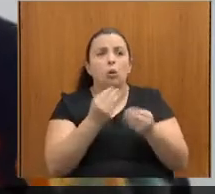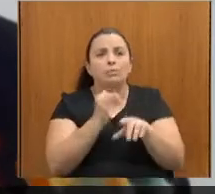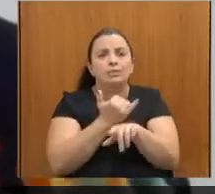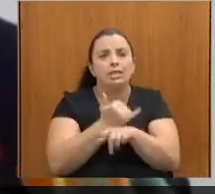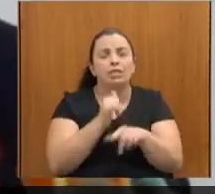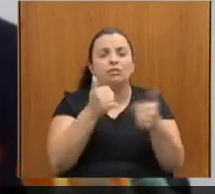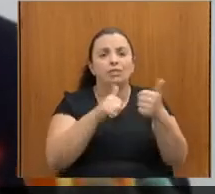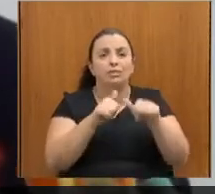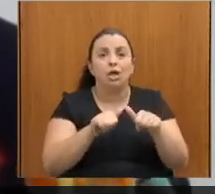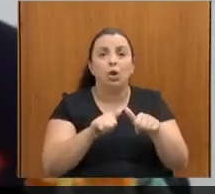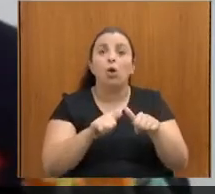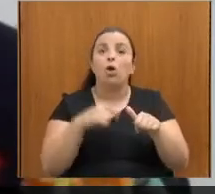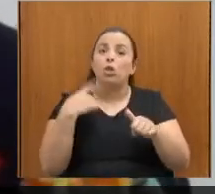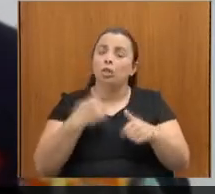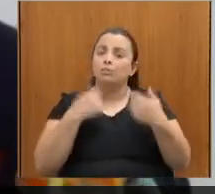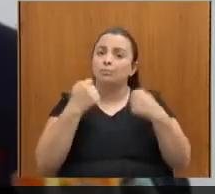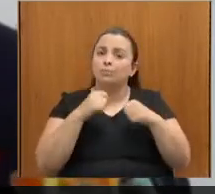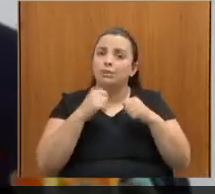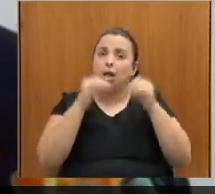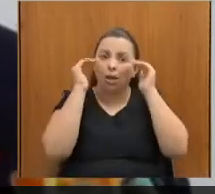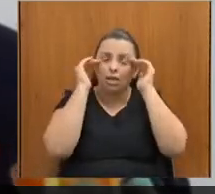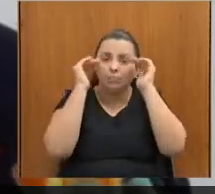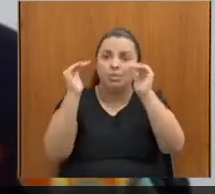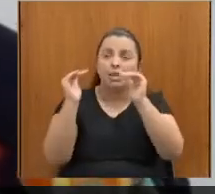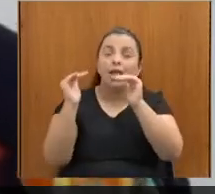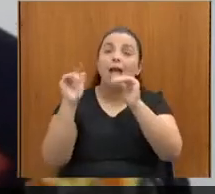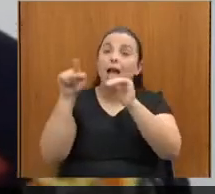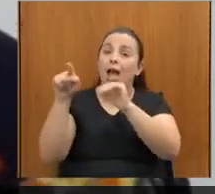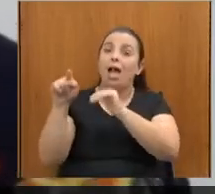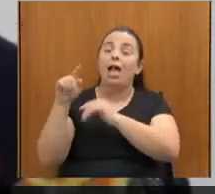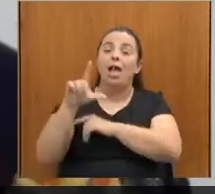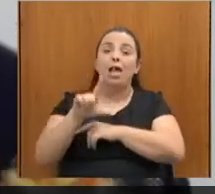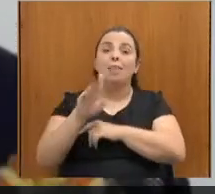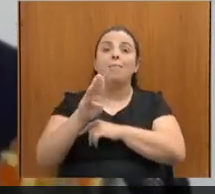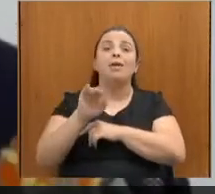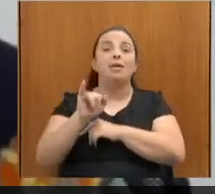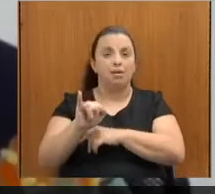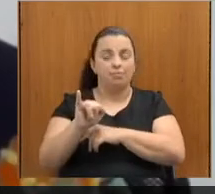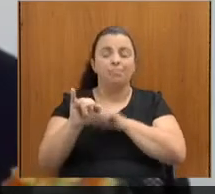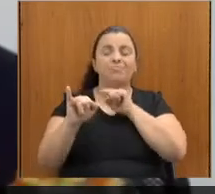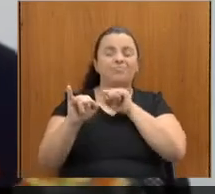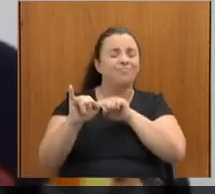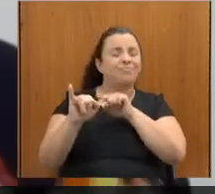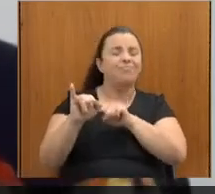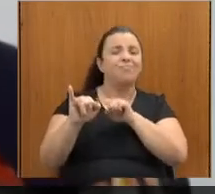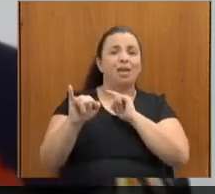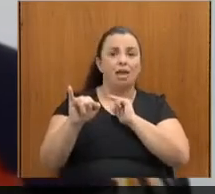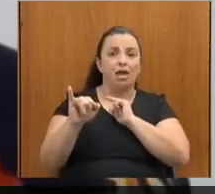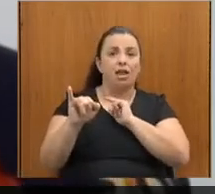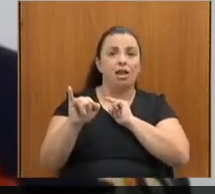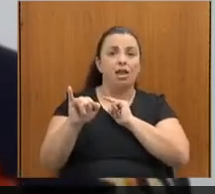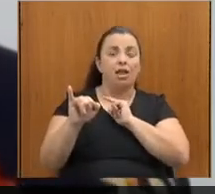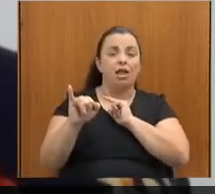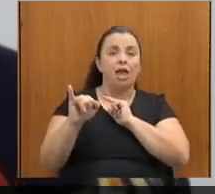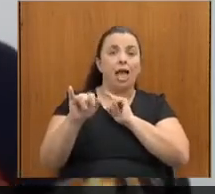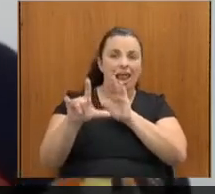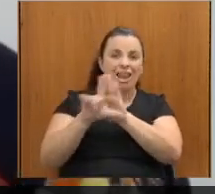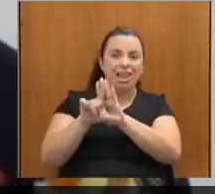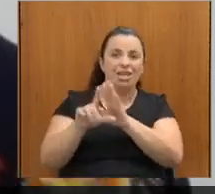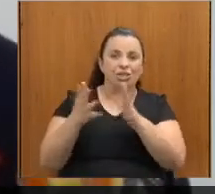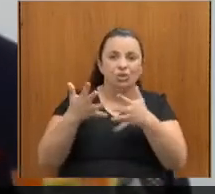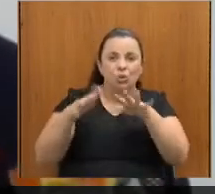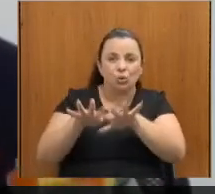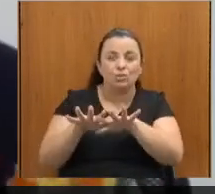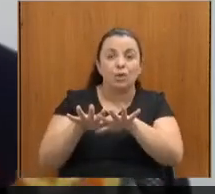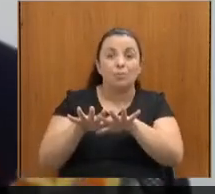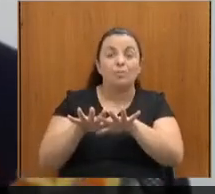os dispositivos que estão na Convenção e na LBI. A LBI diz pra gente que sempre que for necessária a avaliação de deficiência, ela tem que